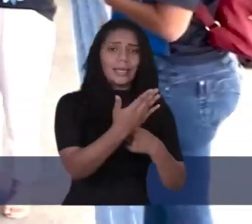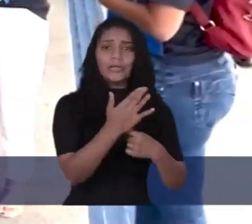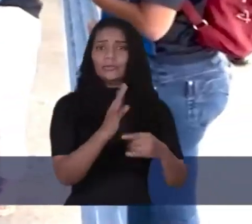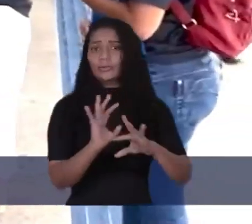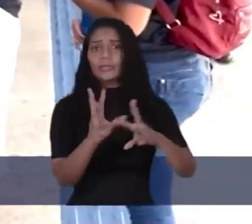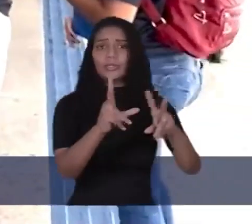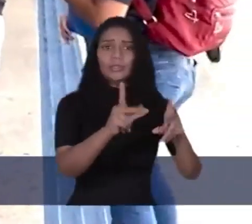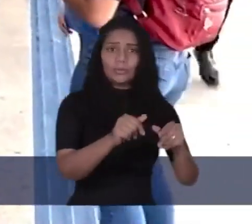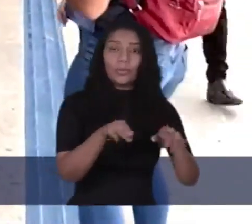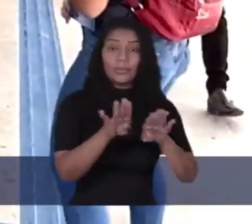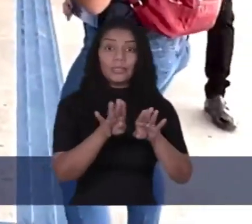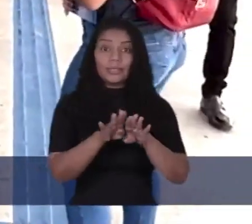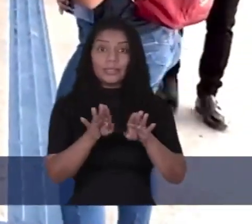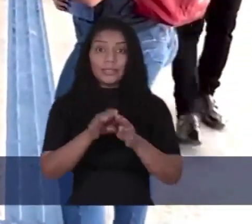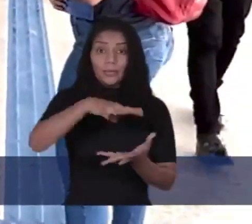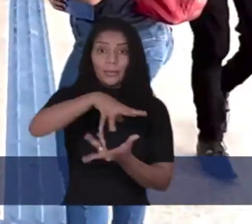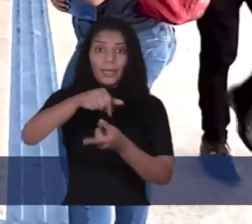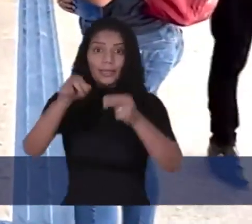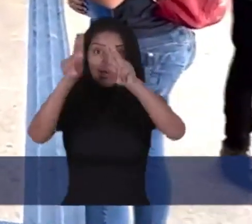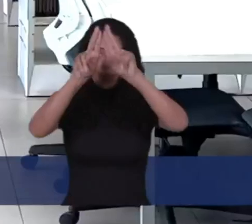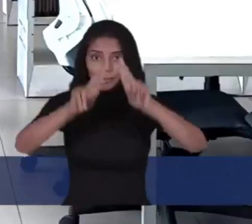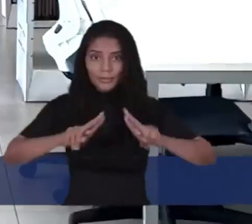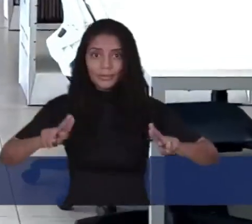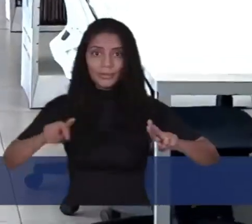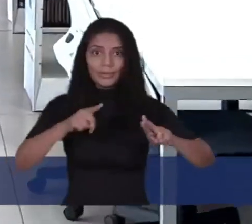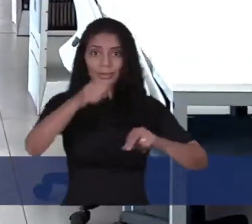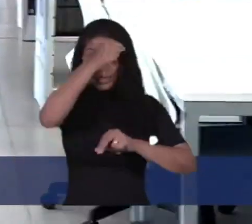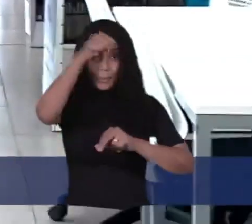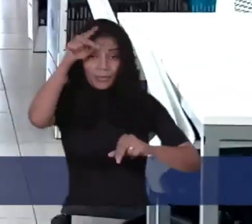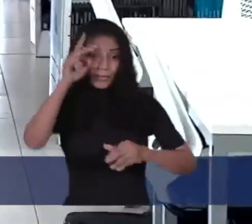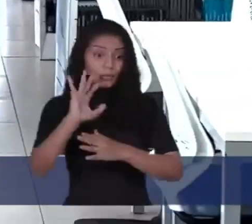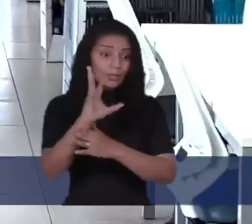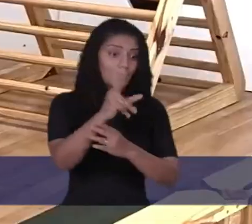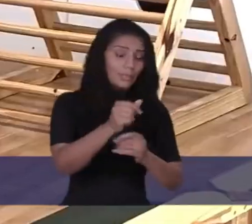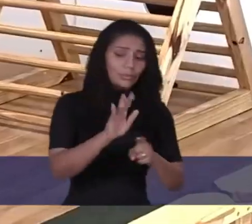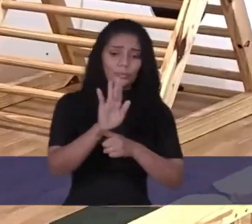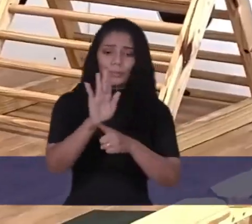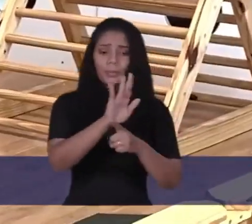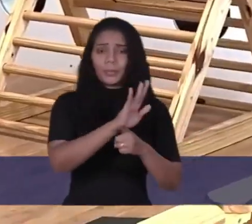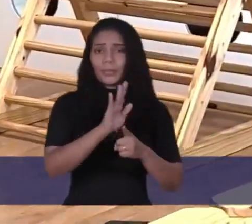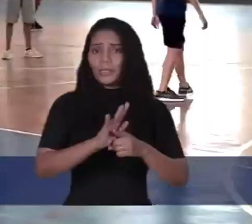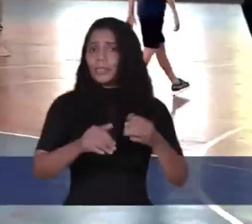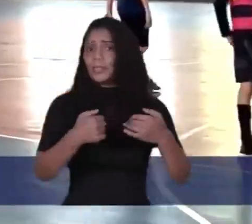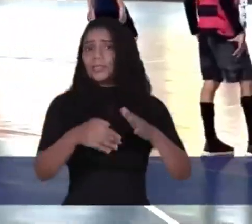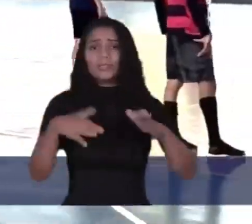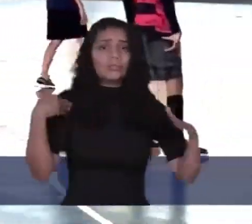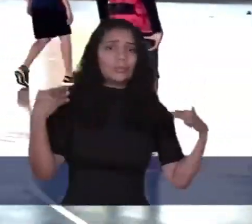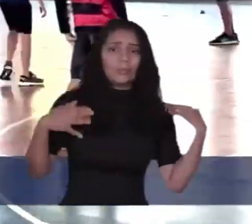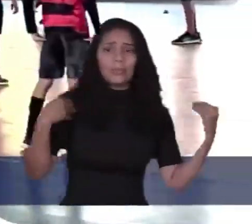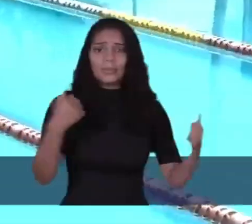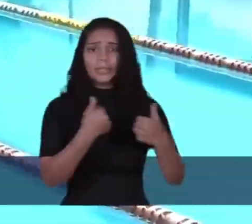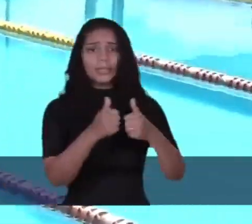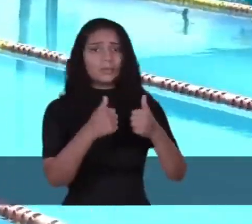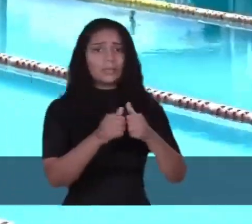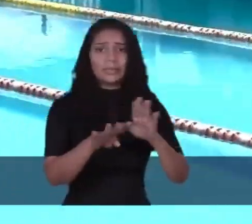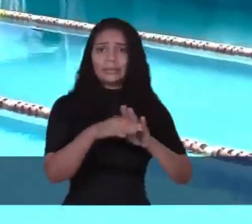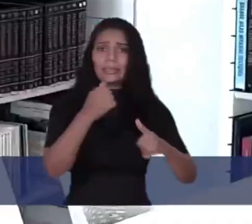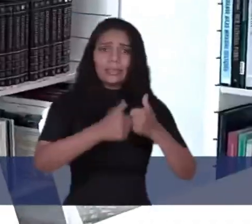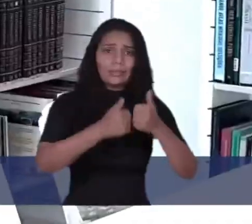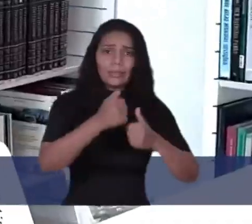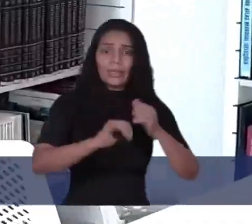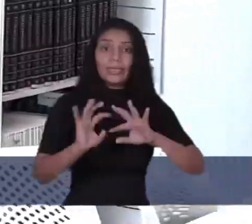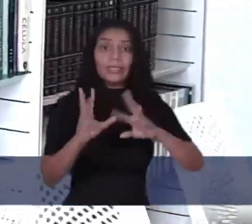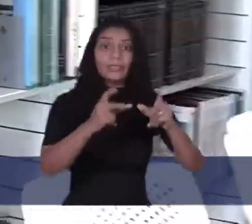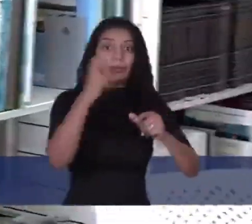Um projeto premiado pelas Nações Unidas. A presença da Prefeitura está por toda parte, seja nas atividades lazer e esportivas,